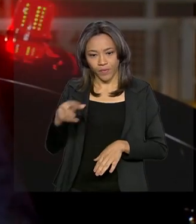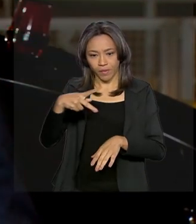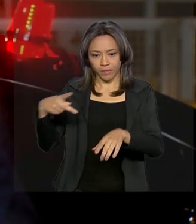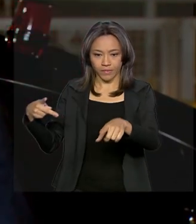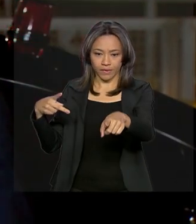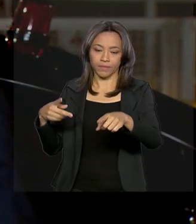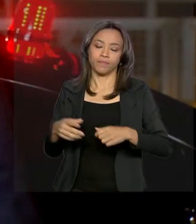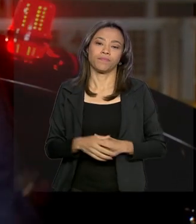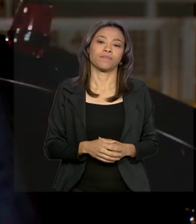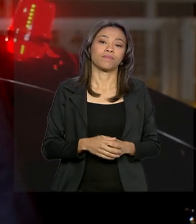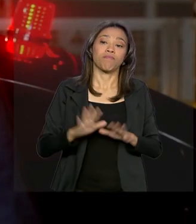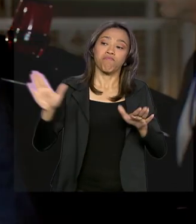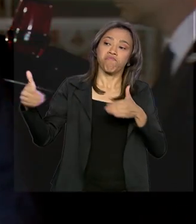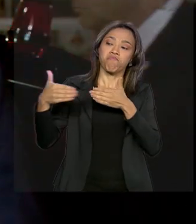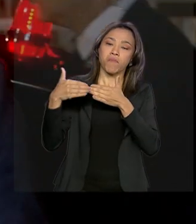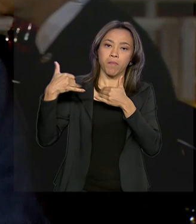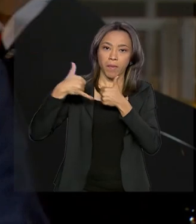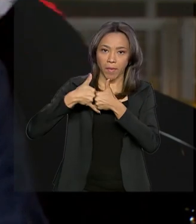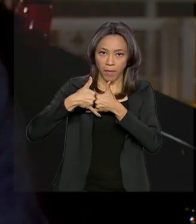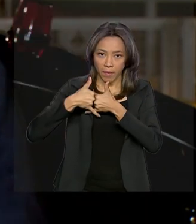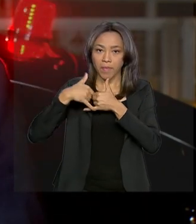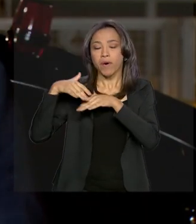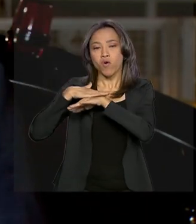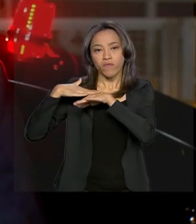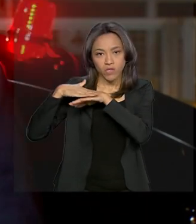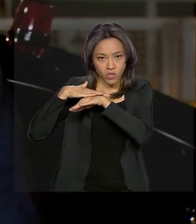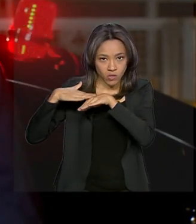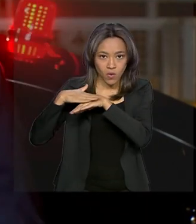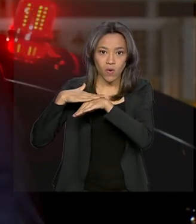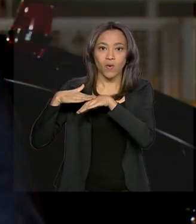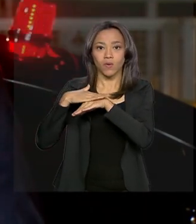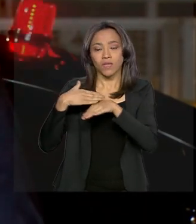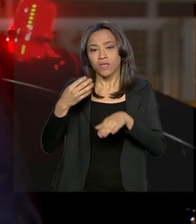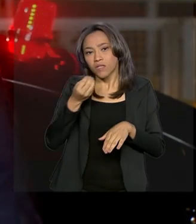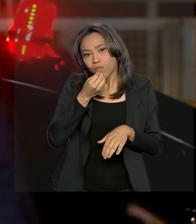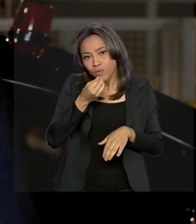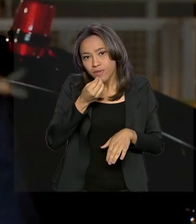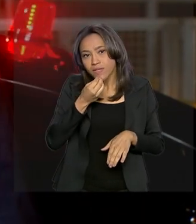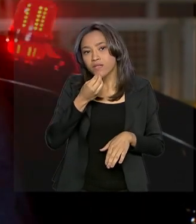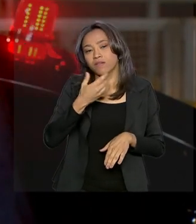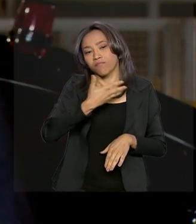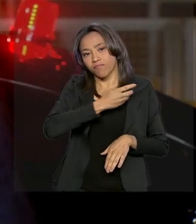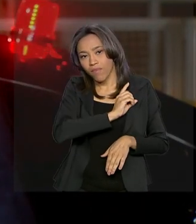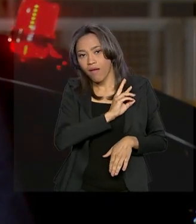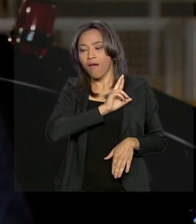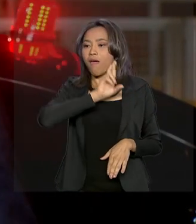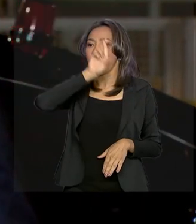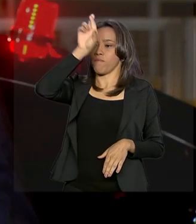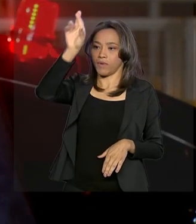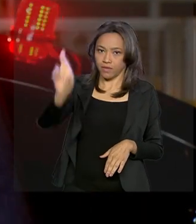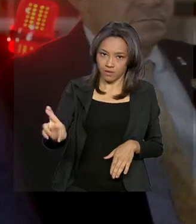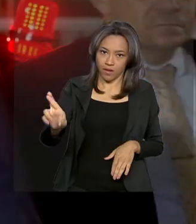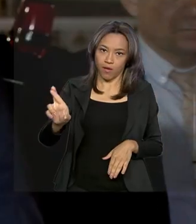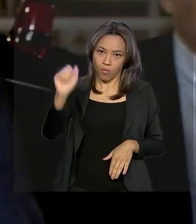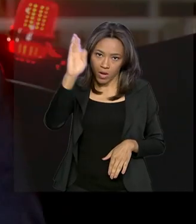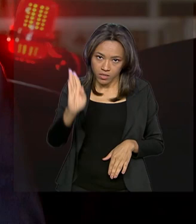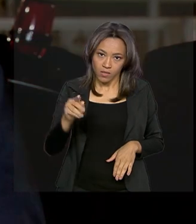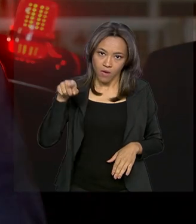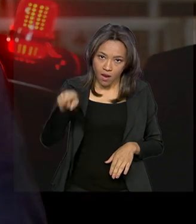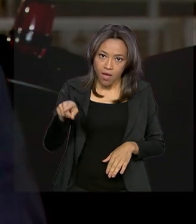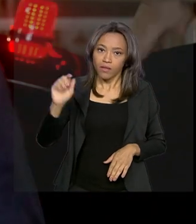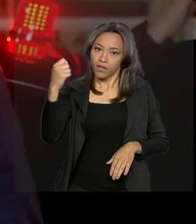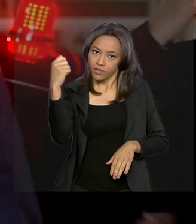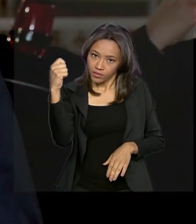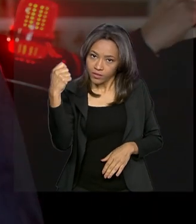Conversei com ele, se ele gostaria de, ou melhor, se poderia nos representar lá. Ele falou que sim. Então,